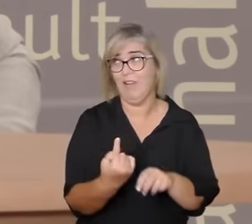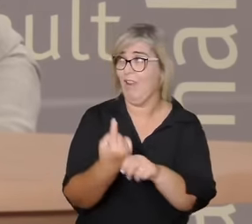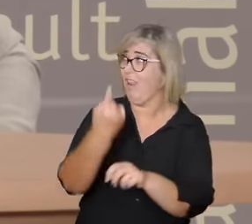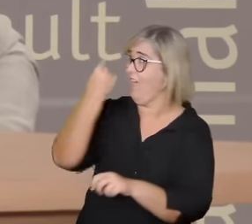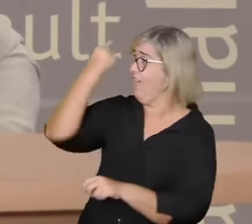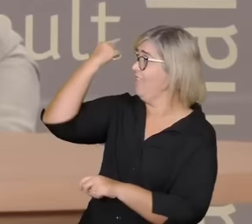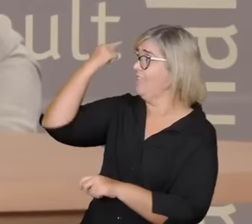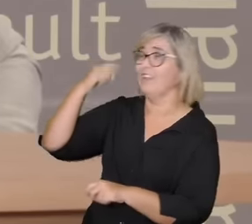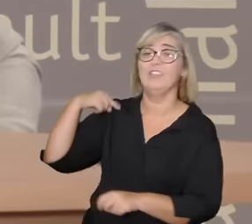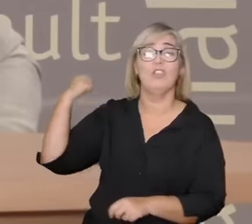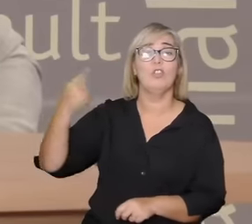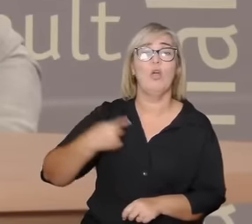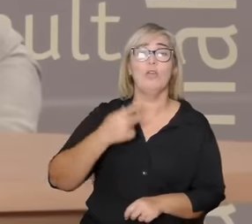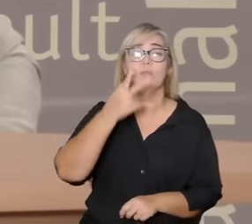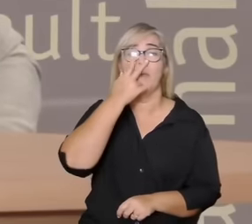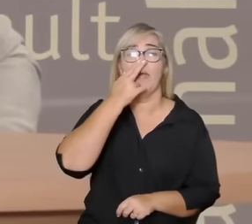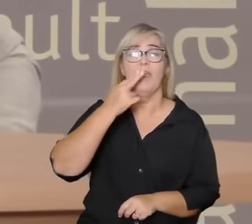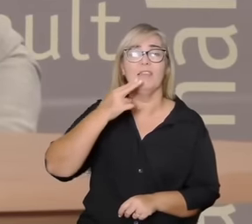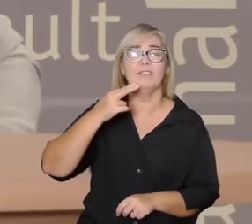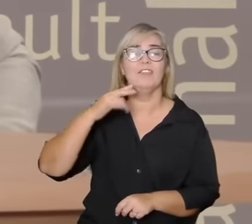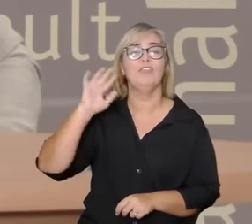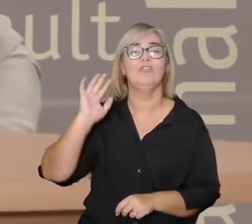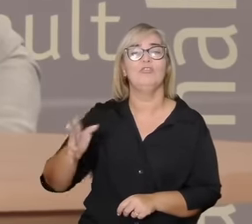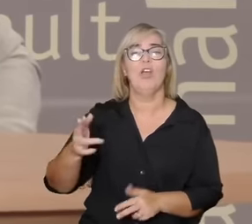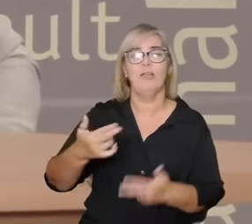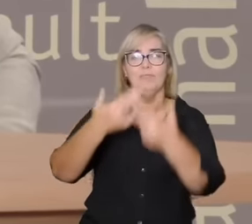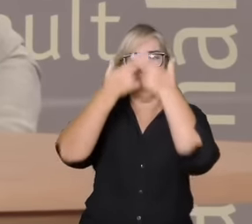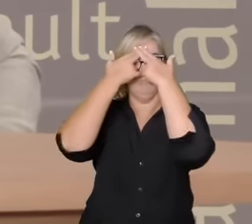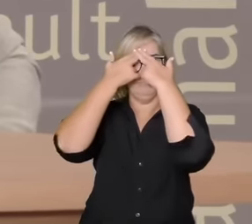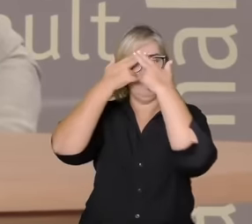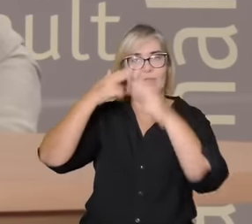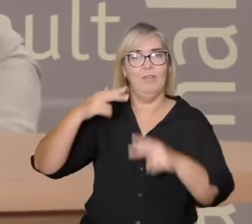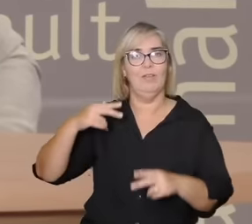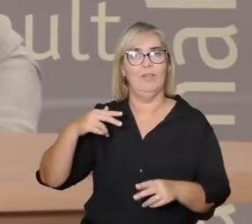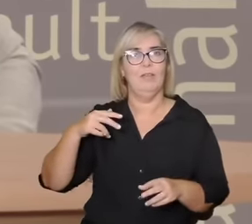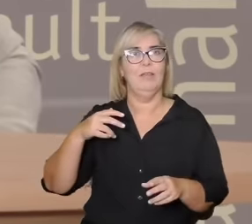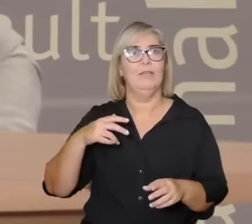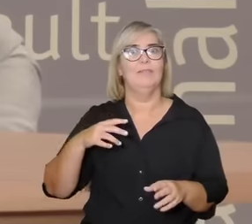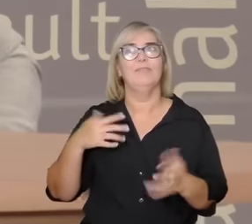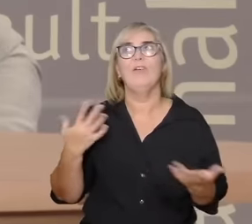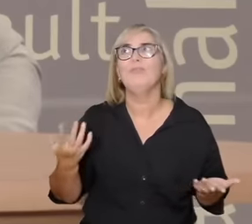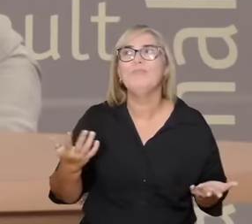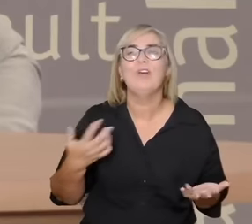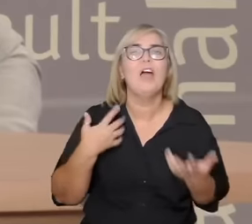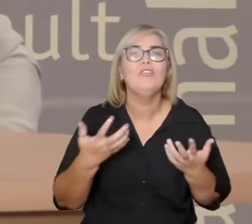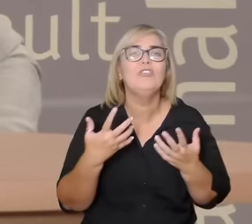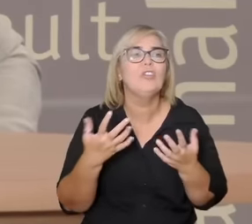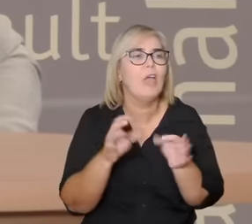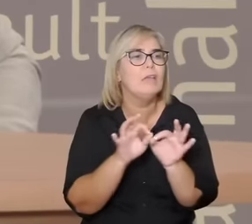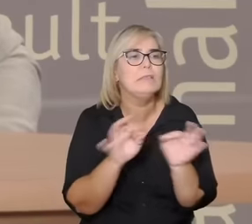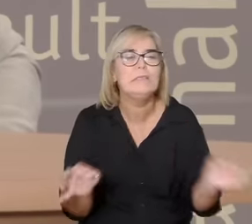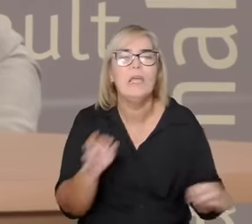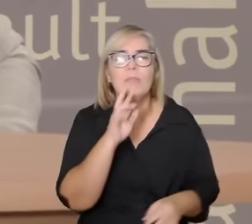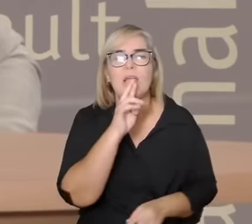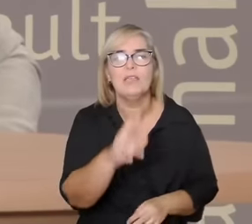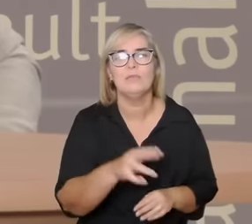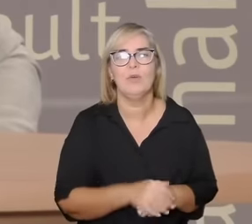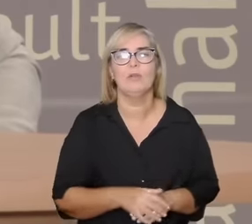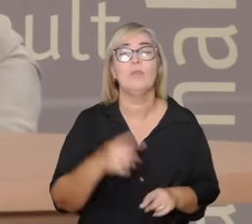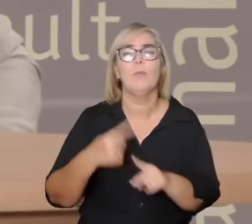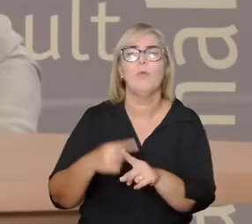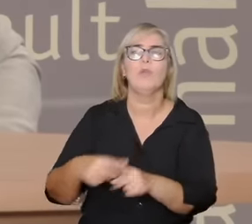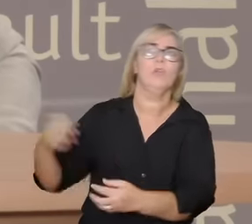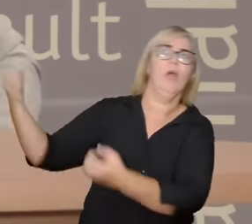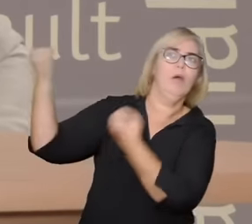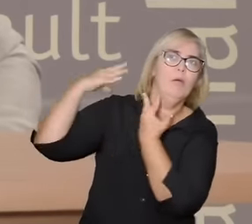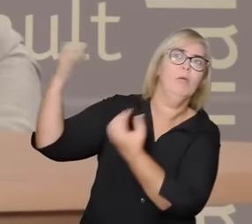socializades nesse processo e nós queremos uma resposta mais simples também é muito mais simples essa